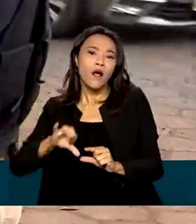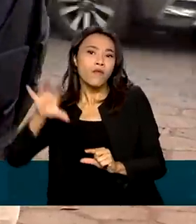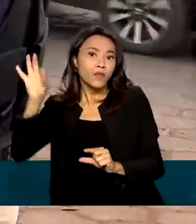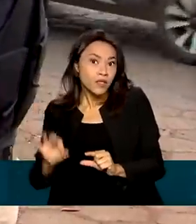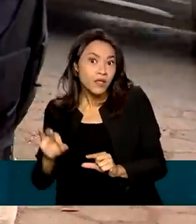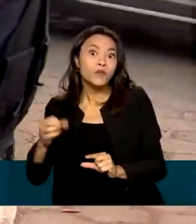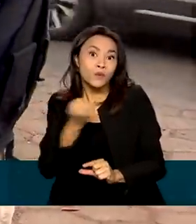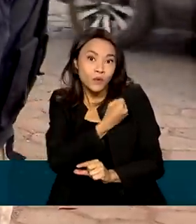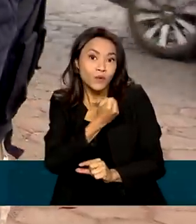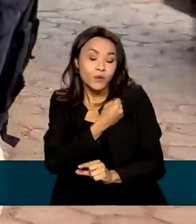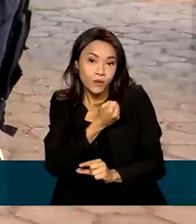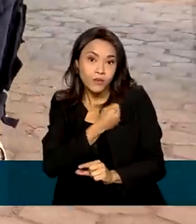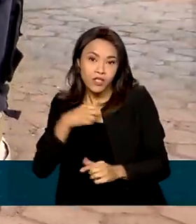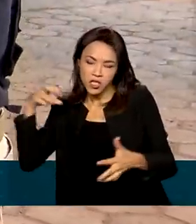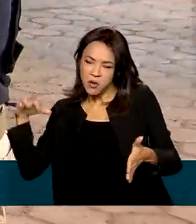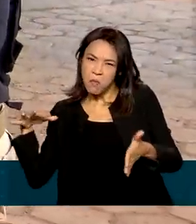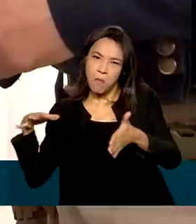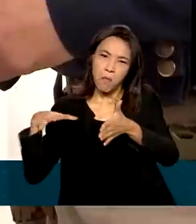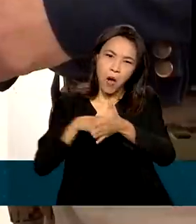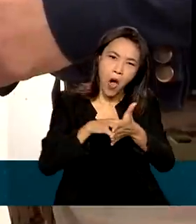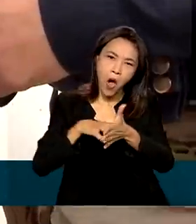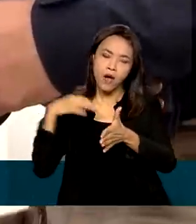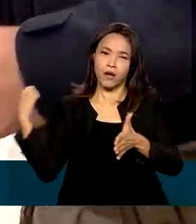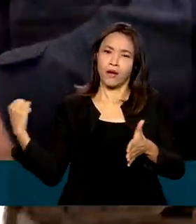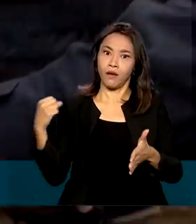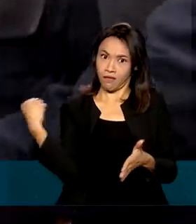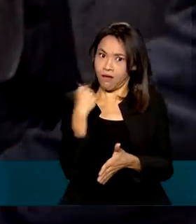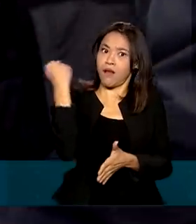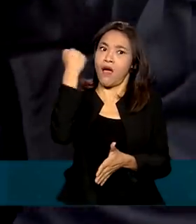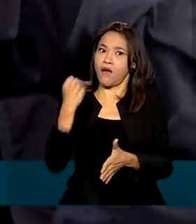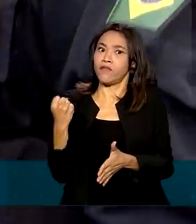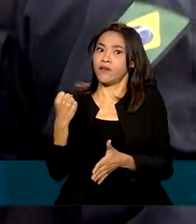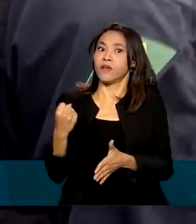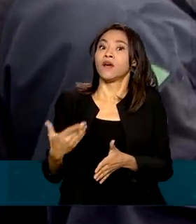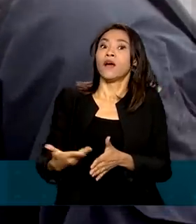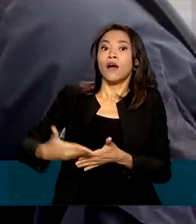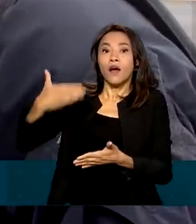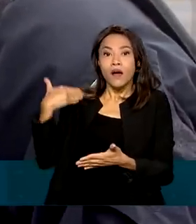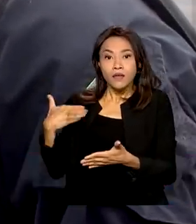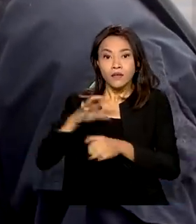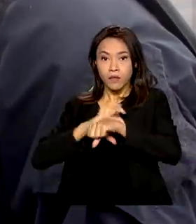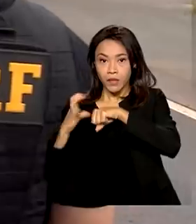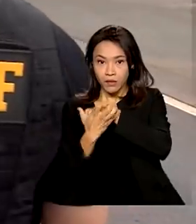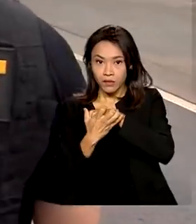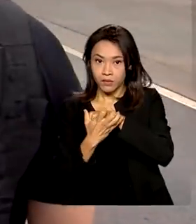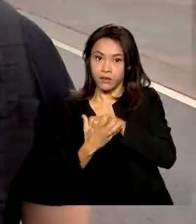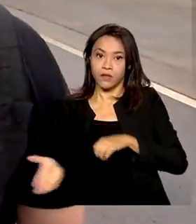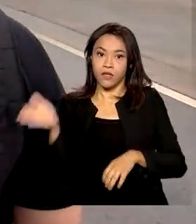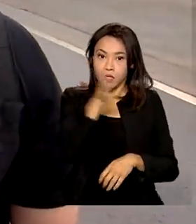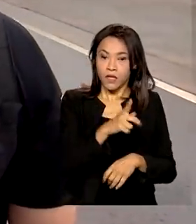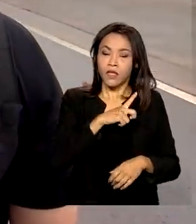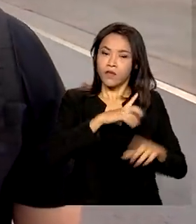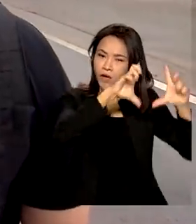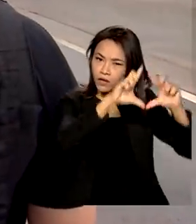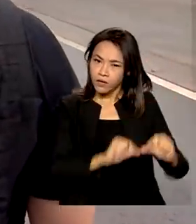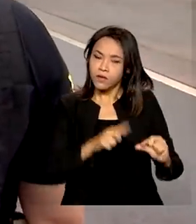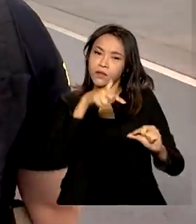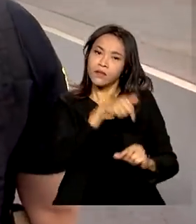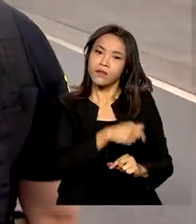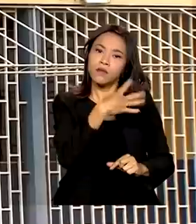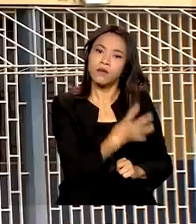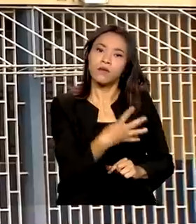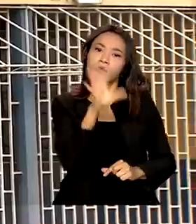graves em relação a 2019, antes do início da pandemia. Houve ainda uma redução de 74% no número de